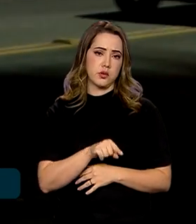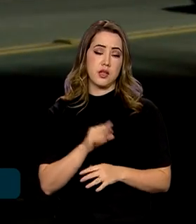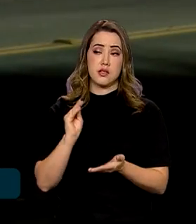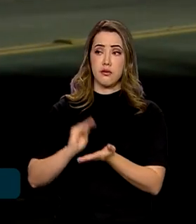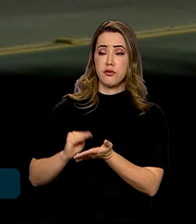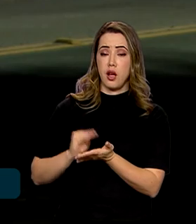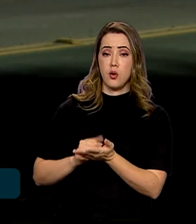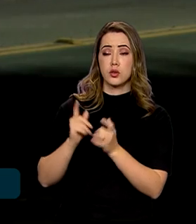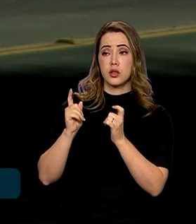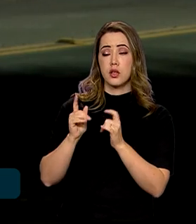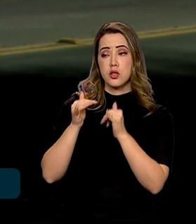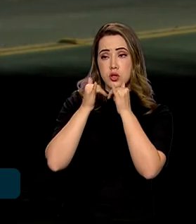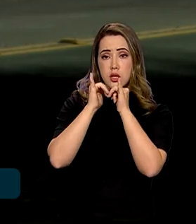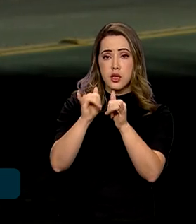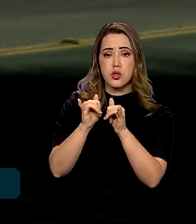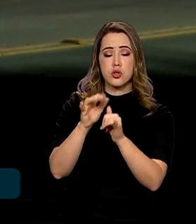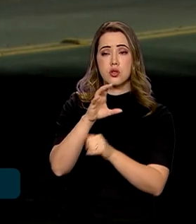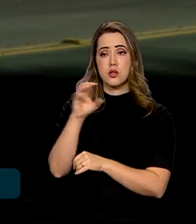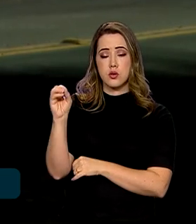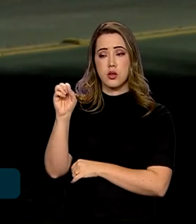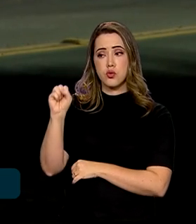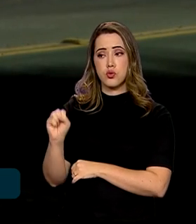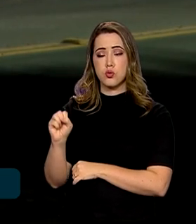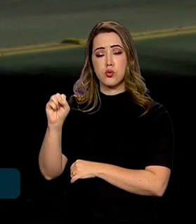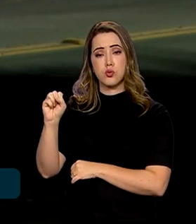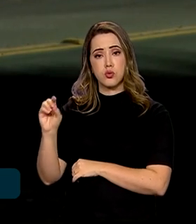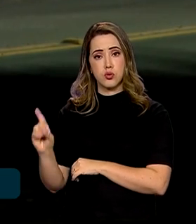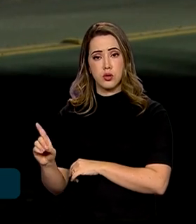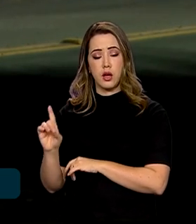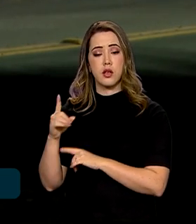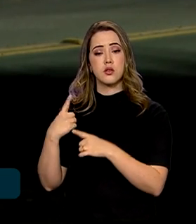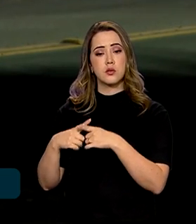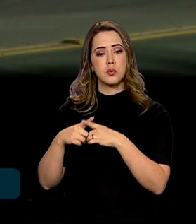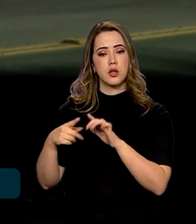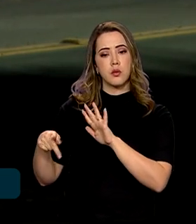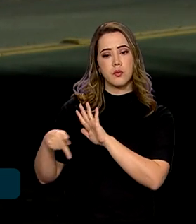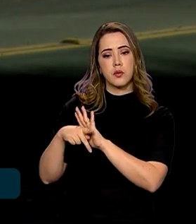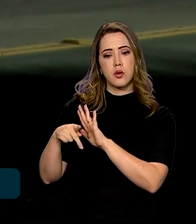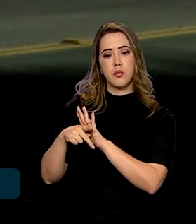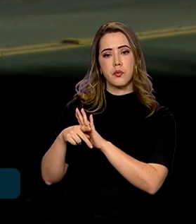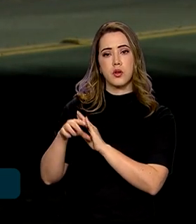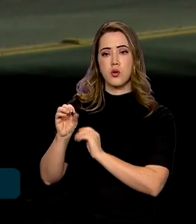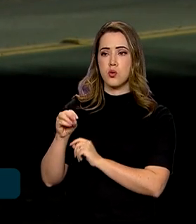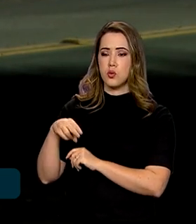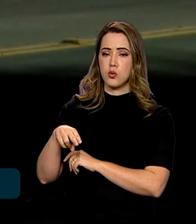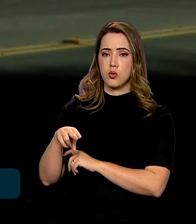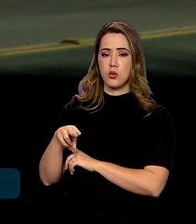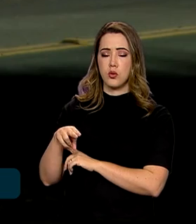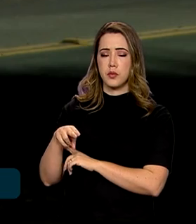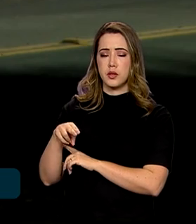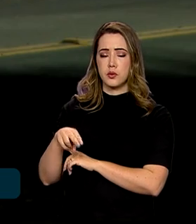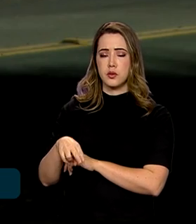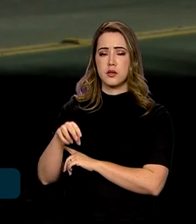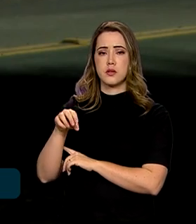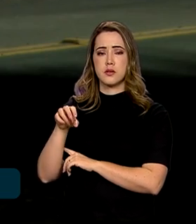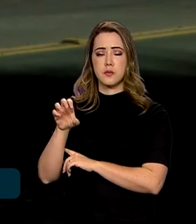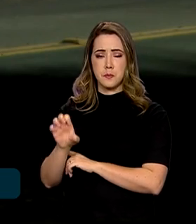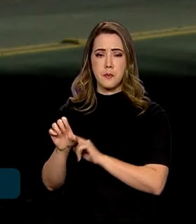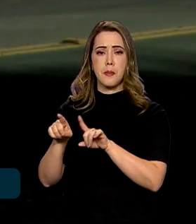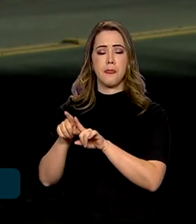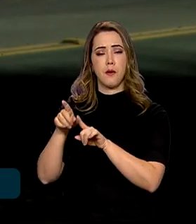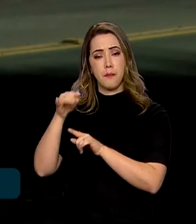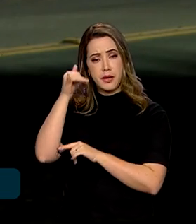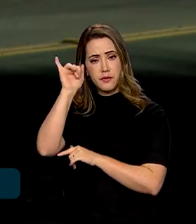energia no centro-oeste, sul e sudeste foi ocasionada pelo operador nacional do sistema justamente para evitar um problema